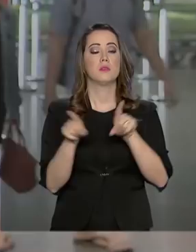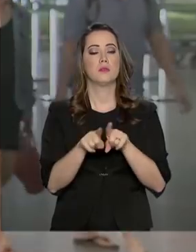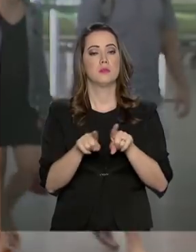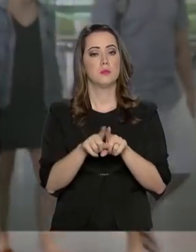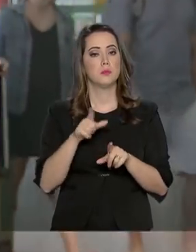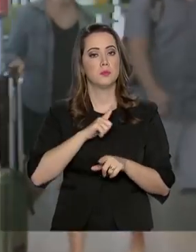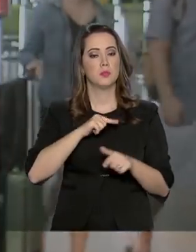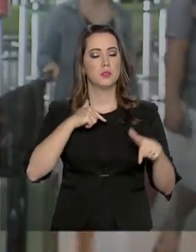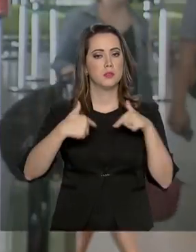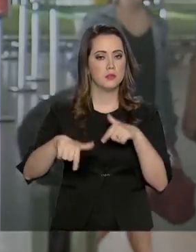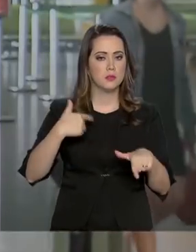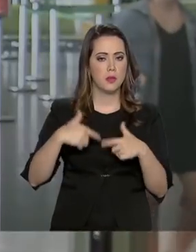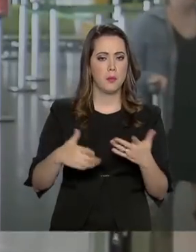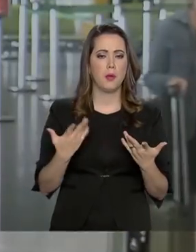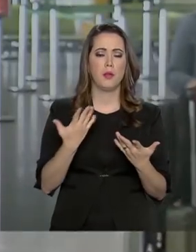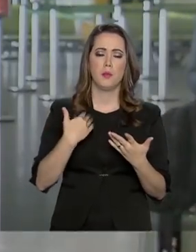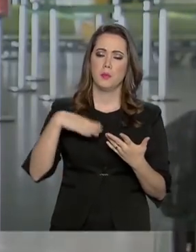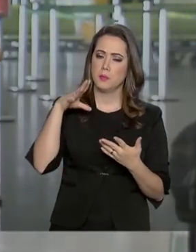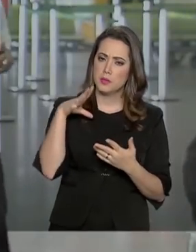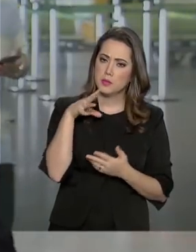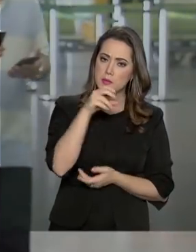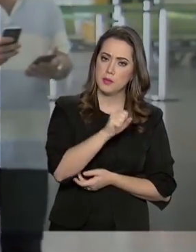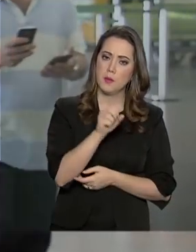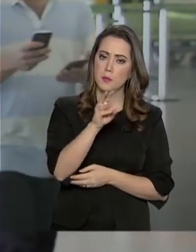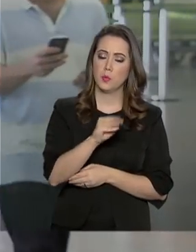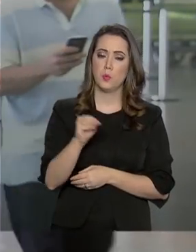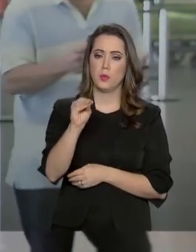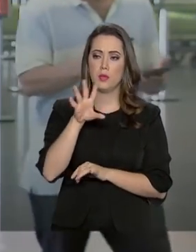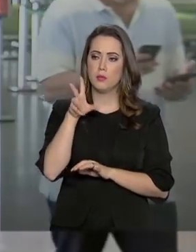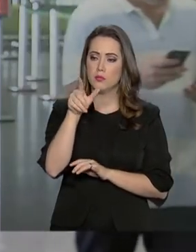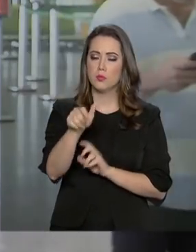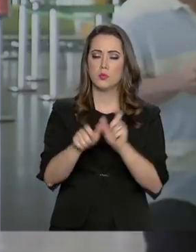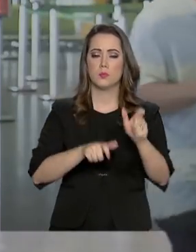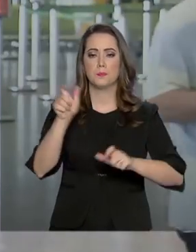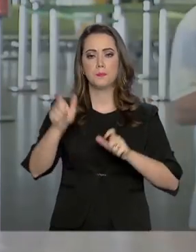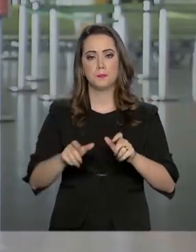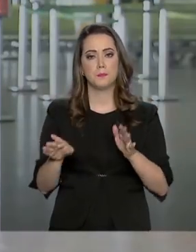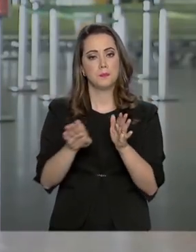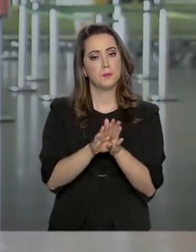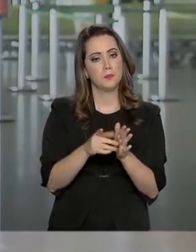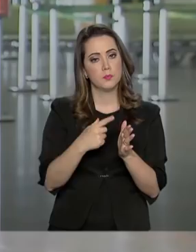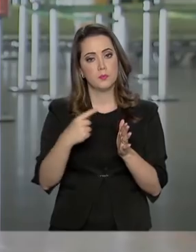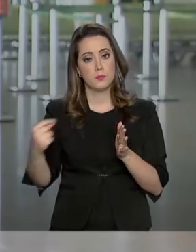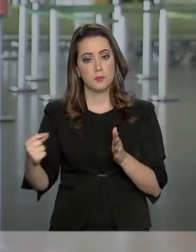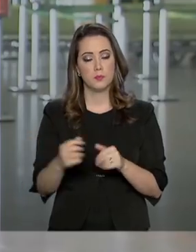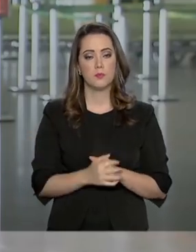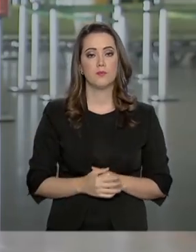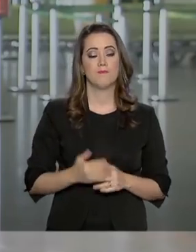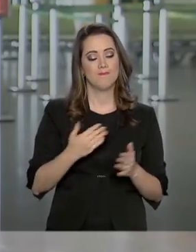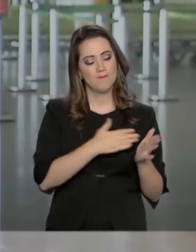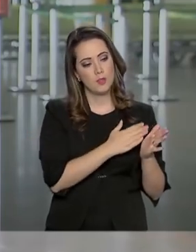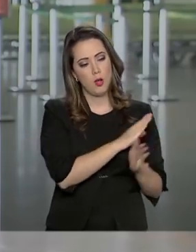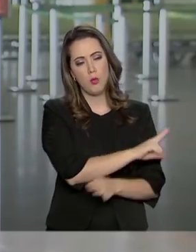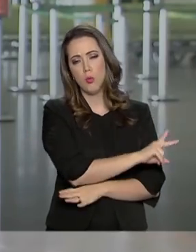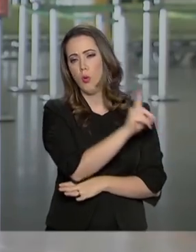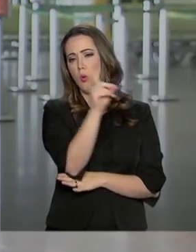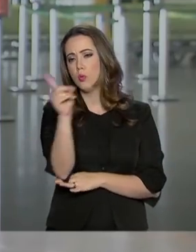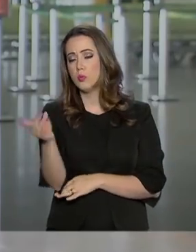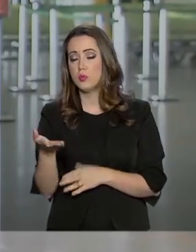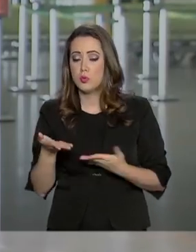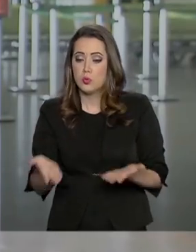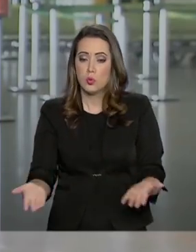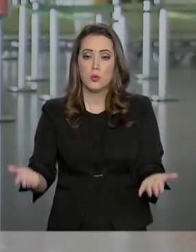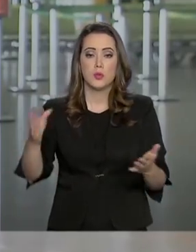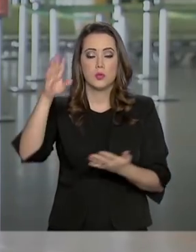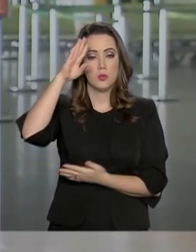adotaram medidas para agilizar o atendimento a todos esses passageiros. E ao longo do dia, todo de hoje, dessa